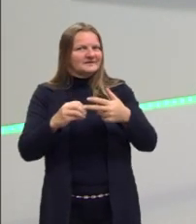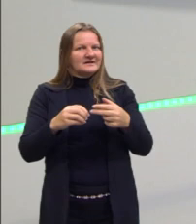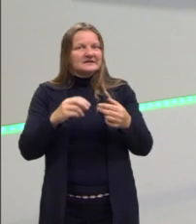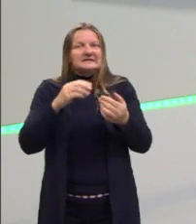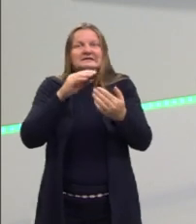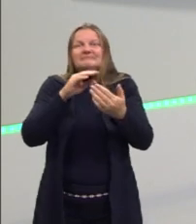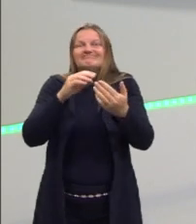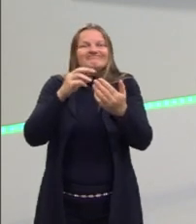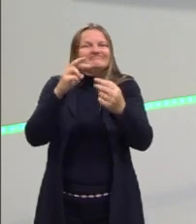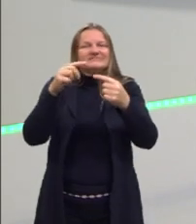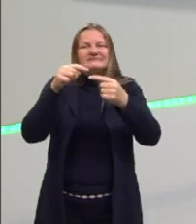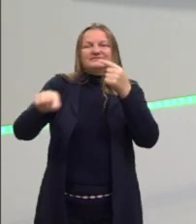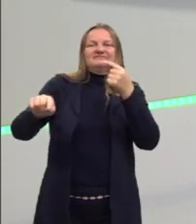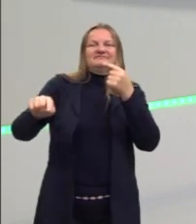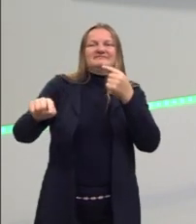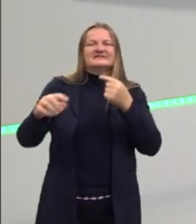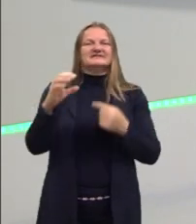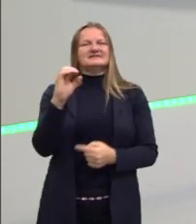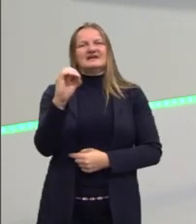eu fugir do tema, eu tenho zero.